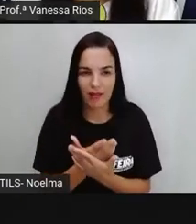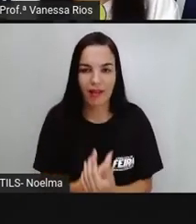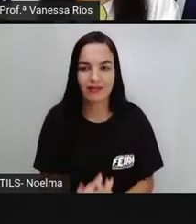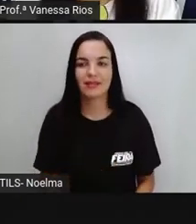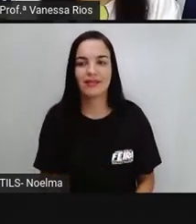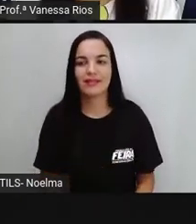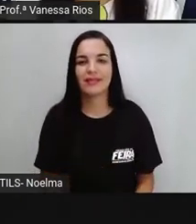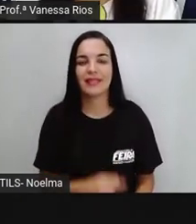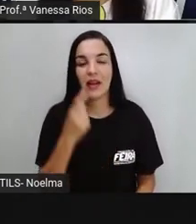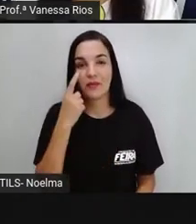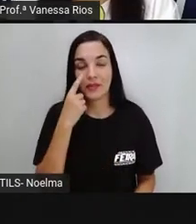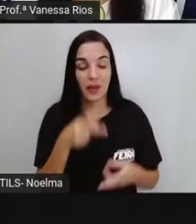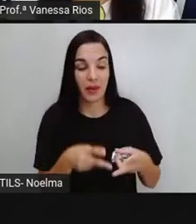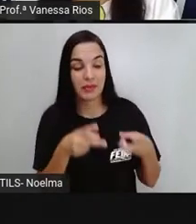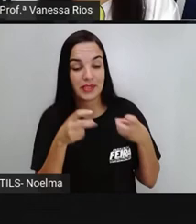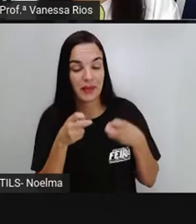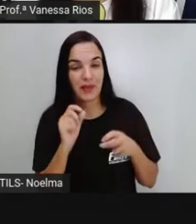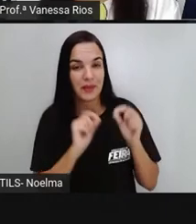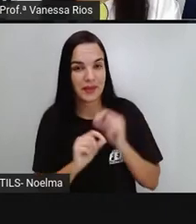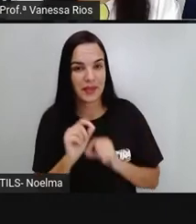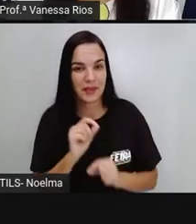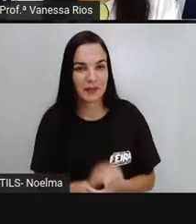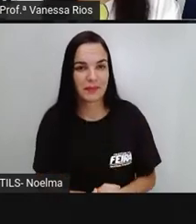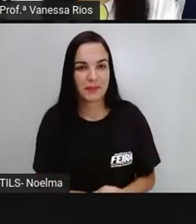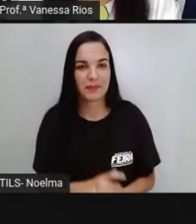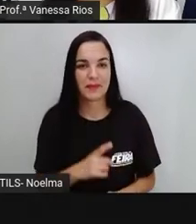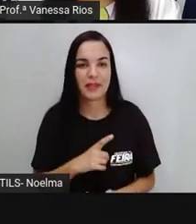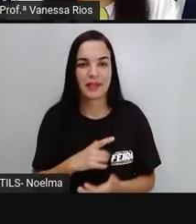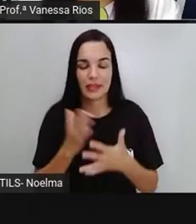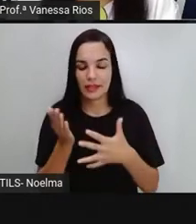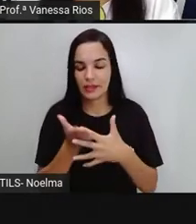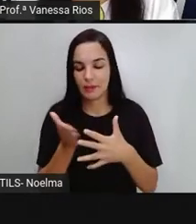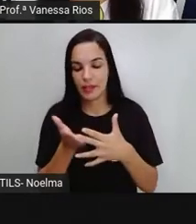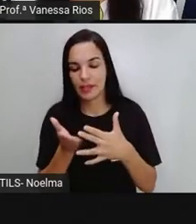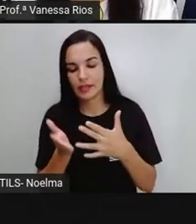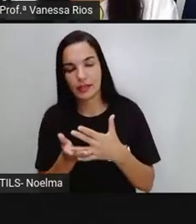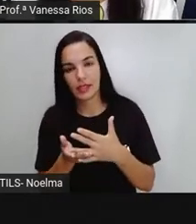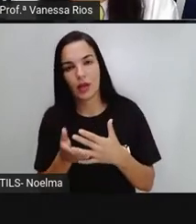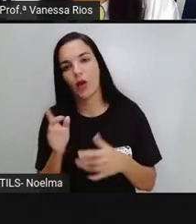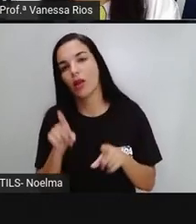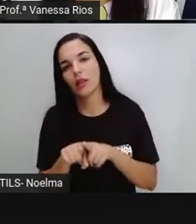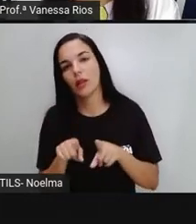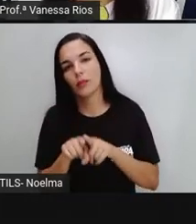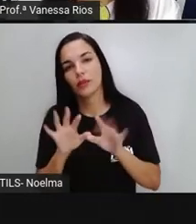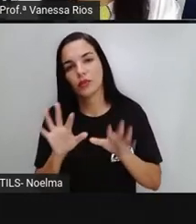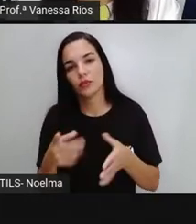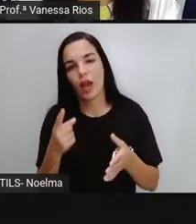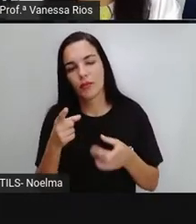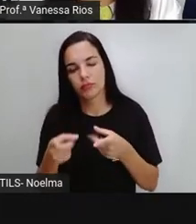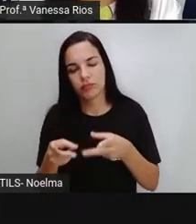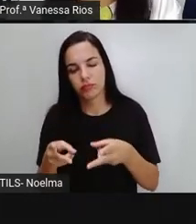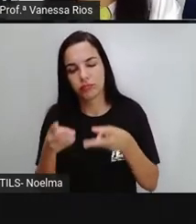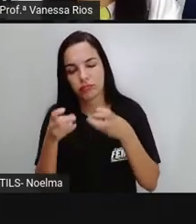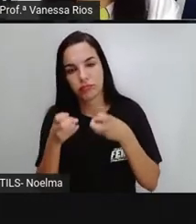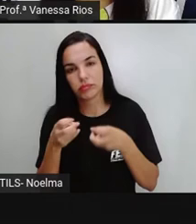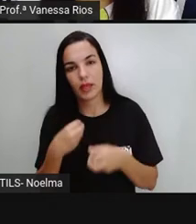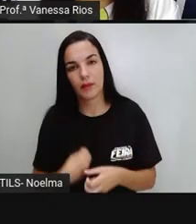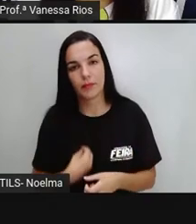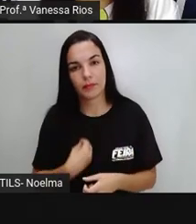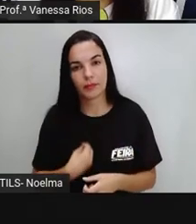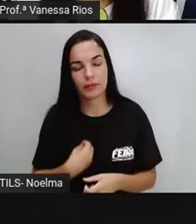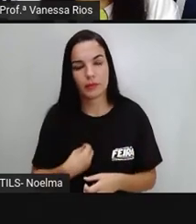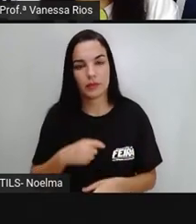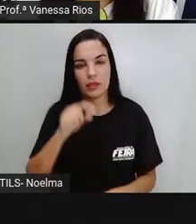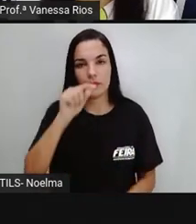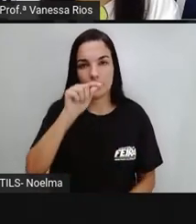aula, pra gente observar. Então, a gente separa as sílabas e já identifica, pela própria presença do acento